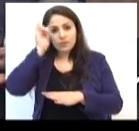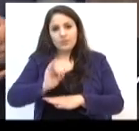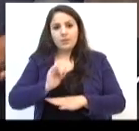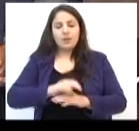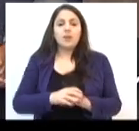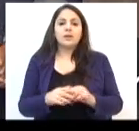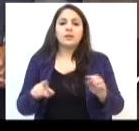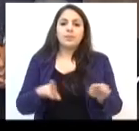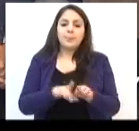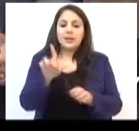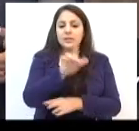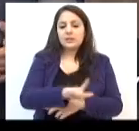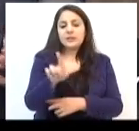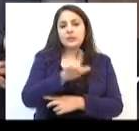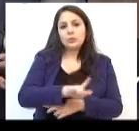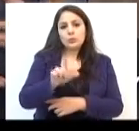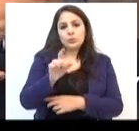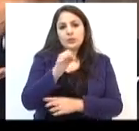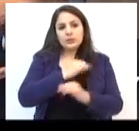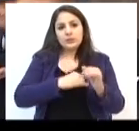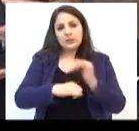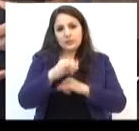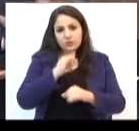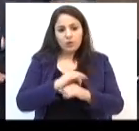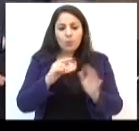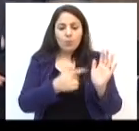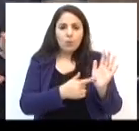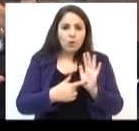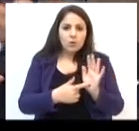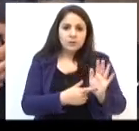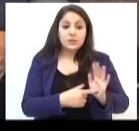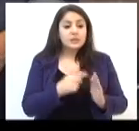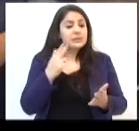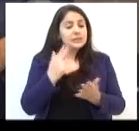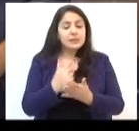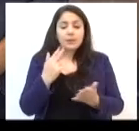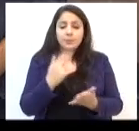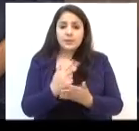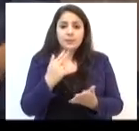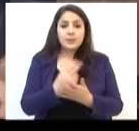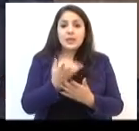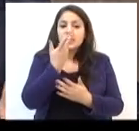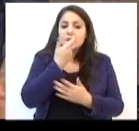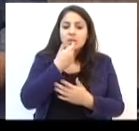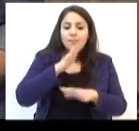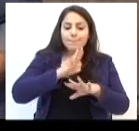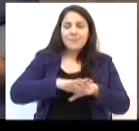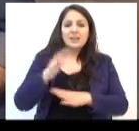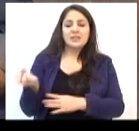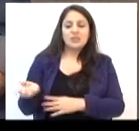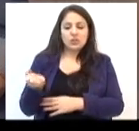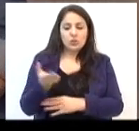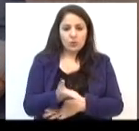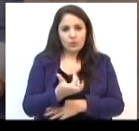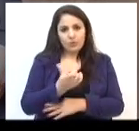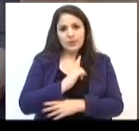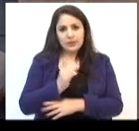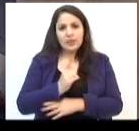mostra que os casos mais graves tendem a ser crianças mais novas.